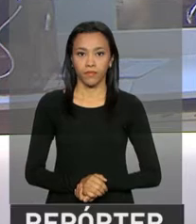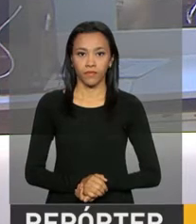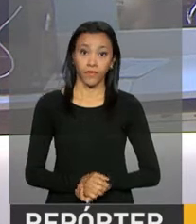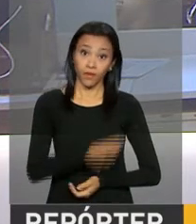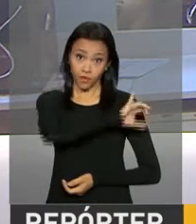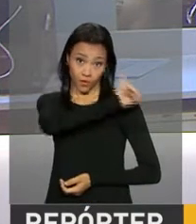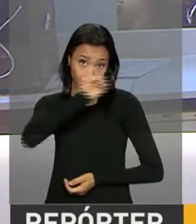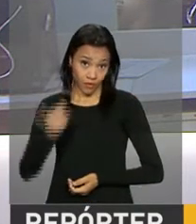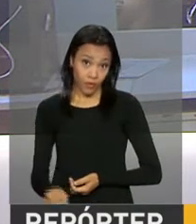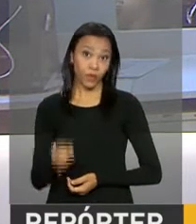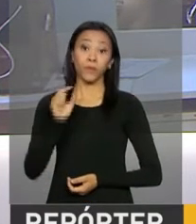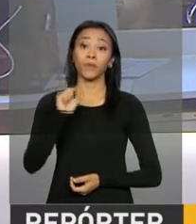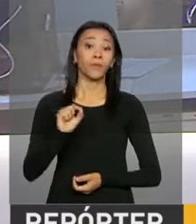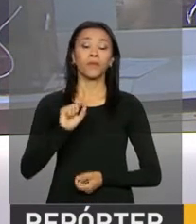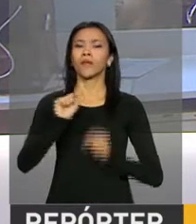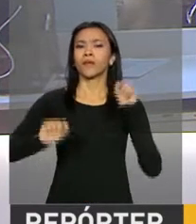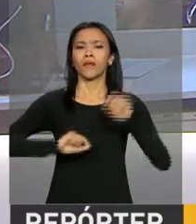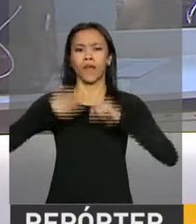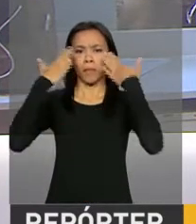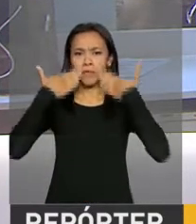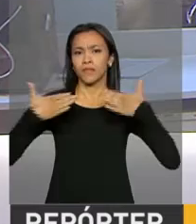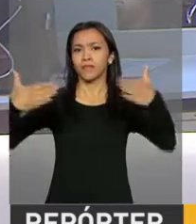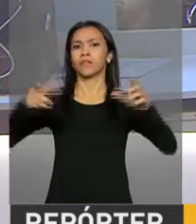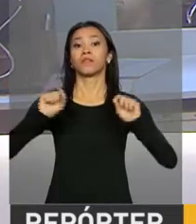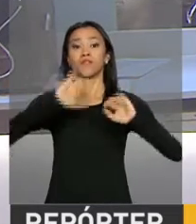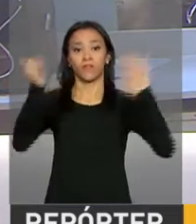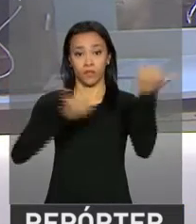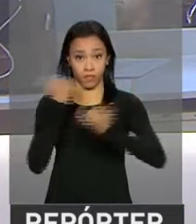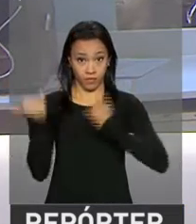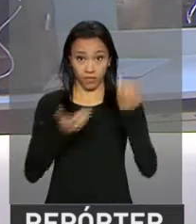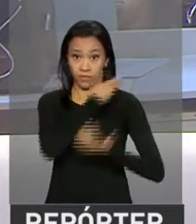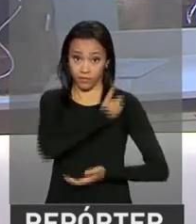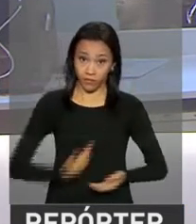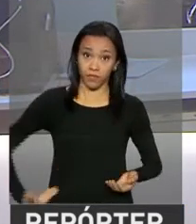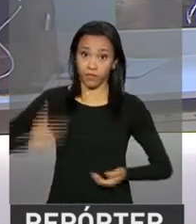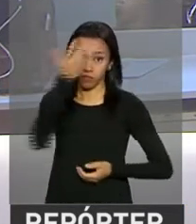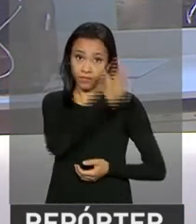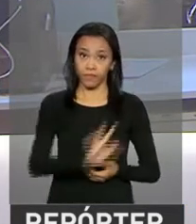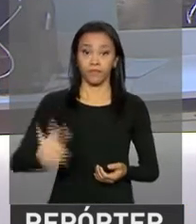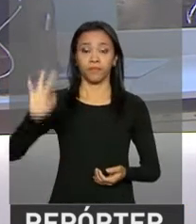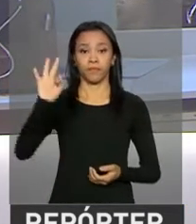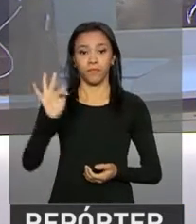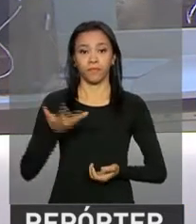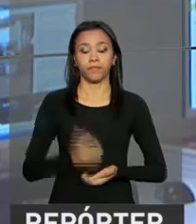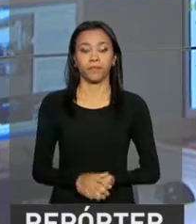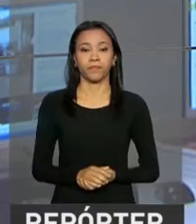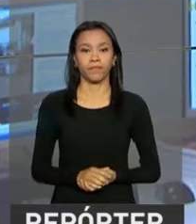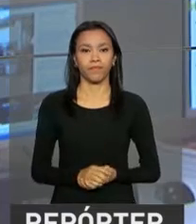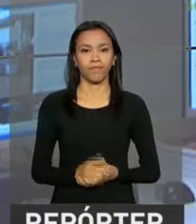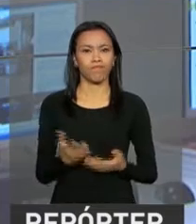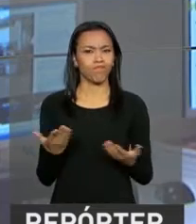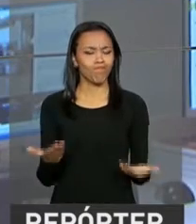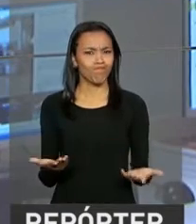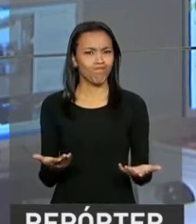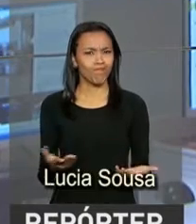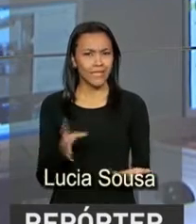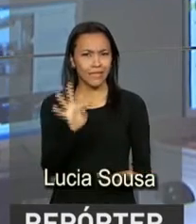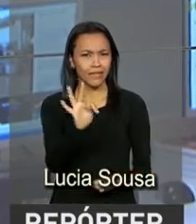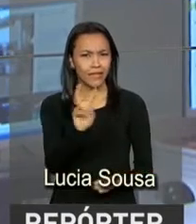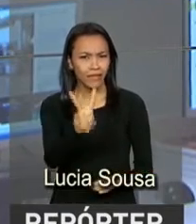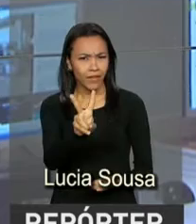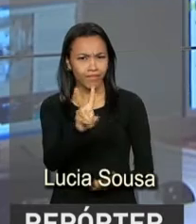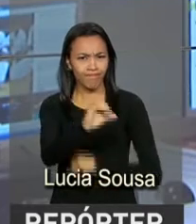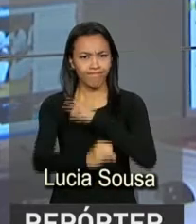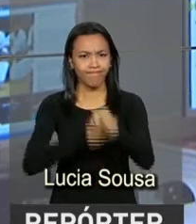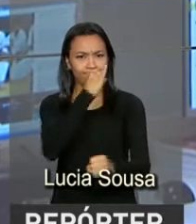Olá, estamos de volta com mais uma edição do Repórter NBR e as notícias do governo federal. Um canal de TV